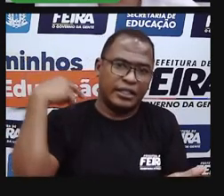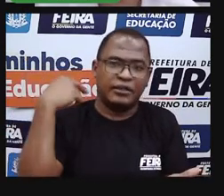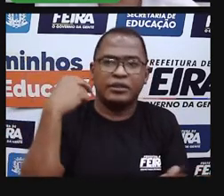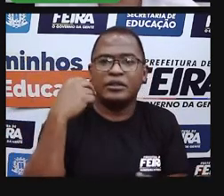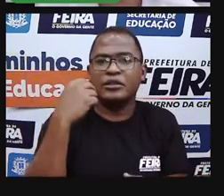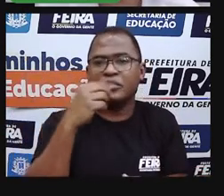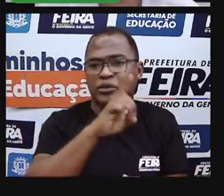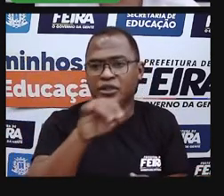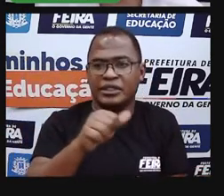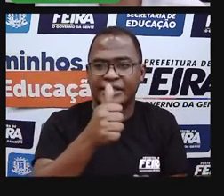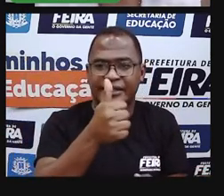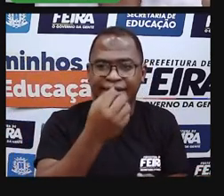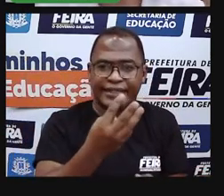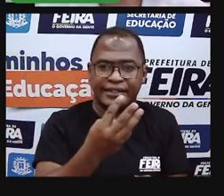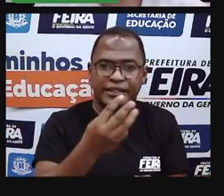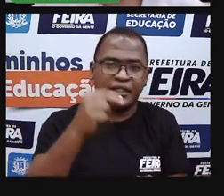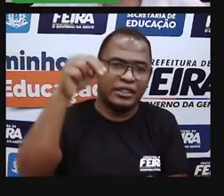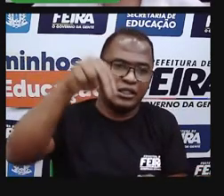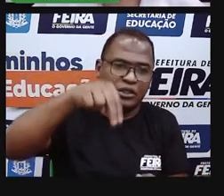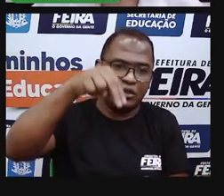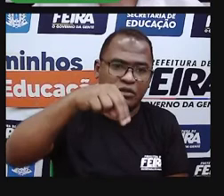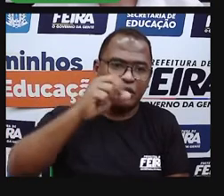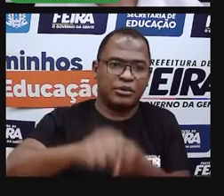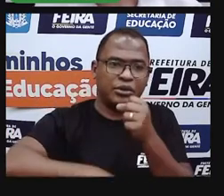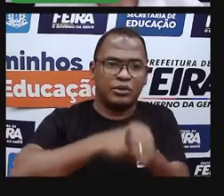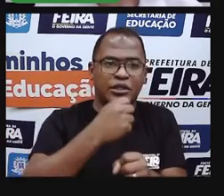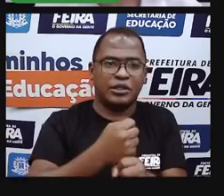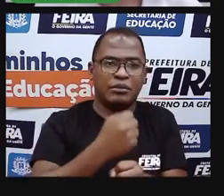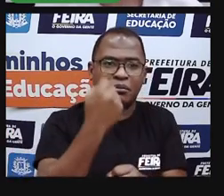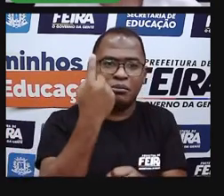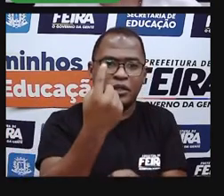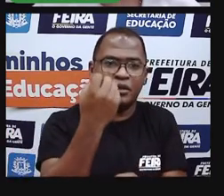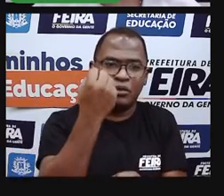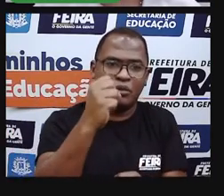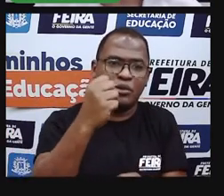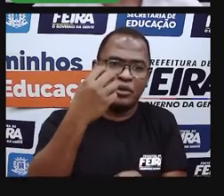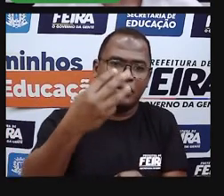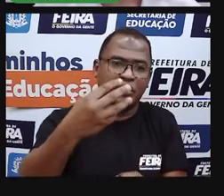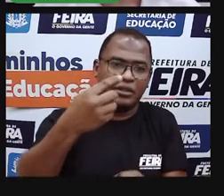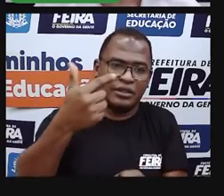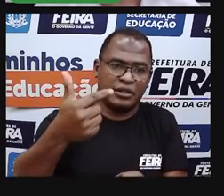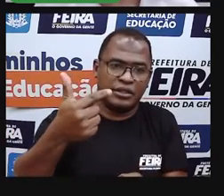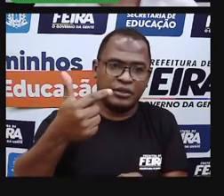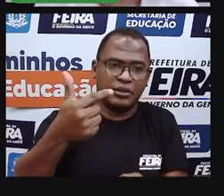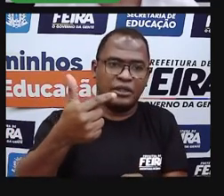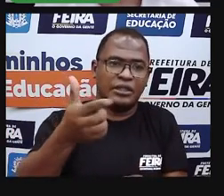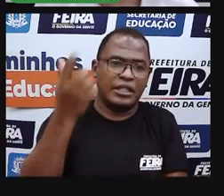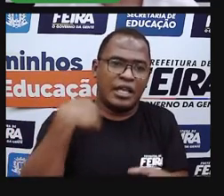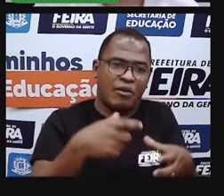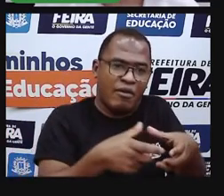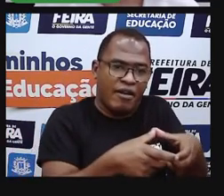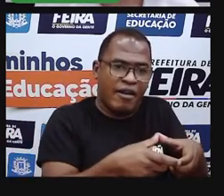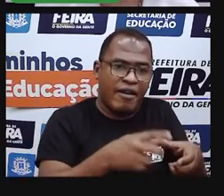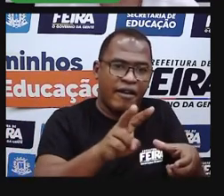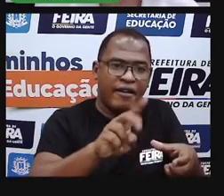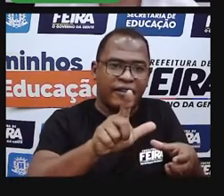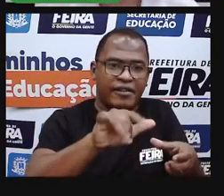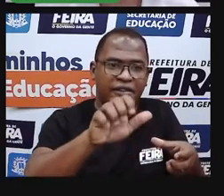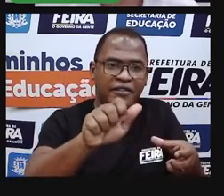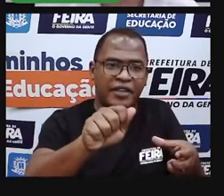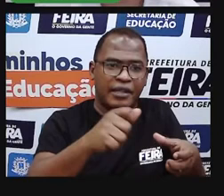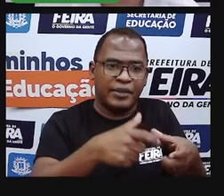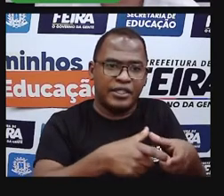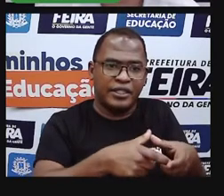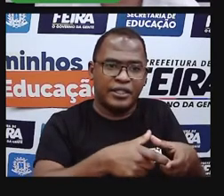1832. Então, tem um tempinho já, né. A gente viu também que a instalação do nosso município ocorreu em